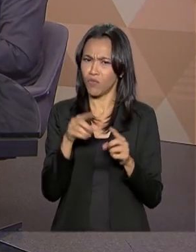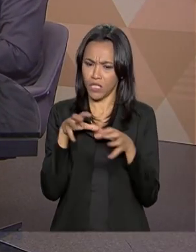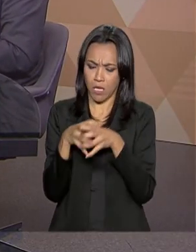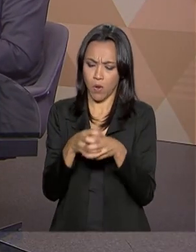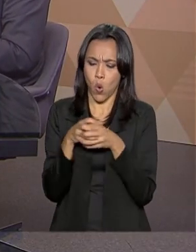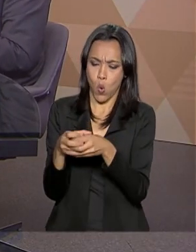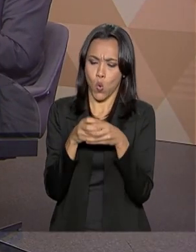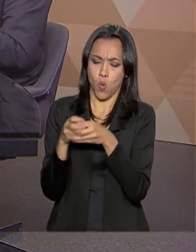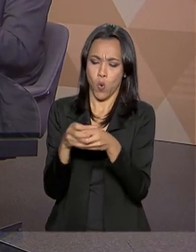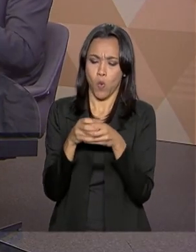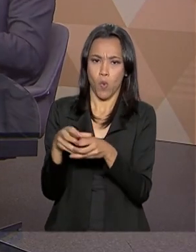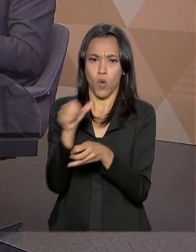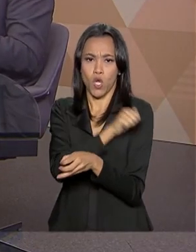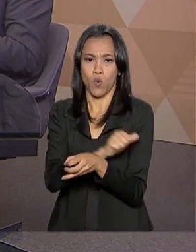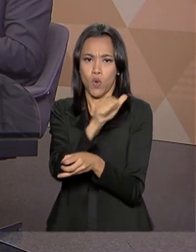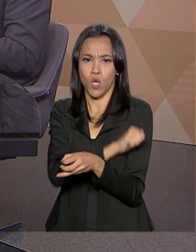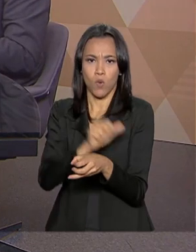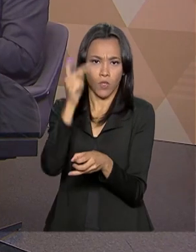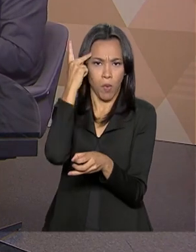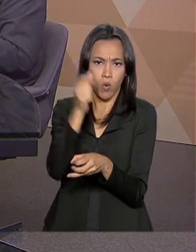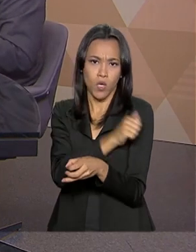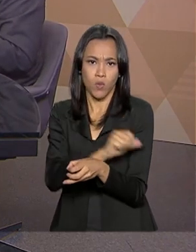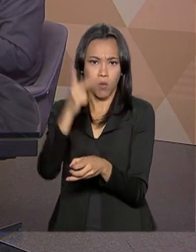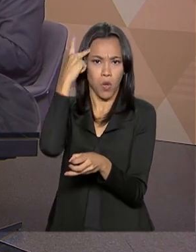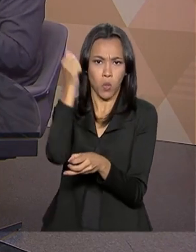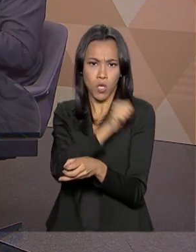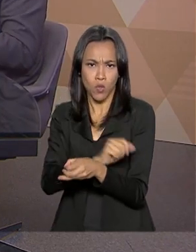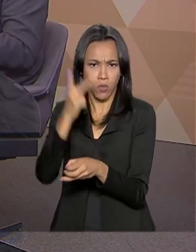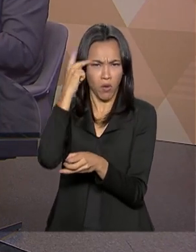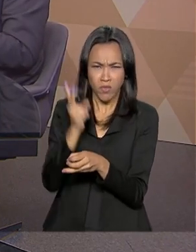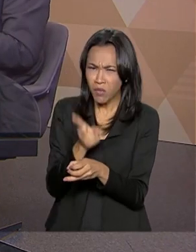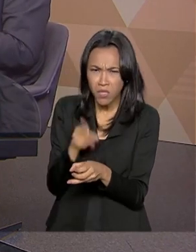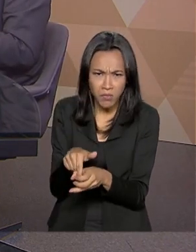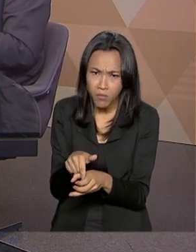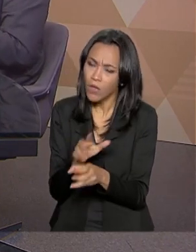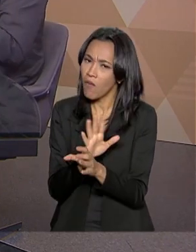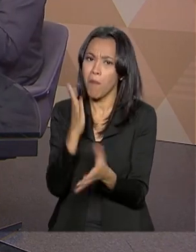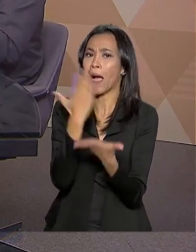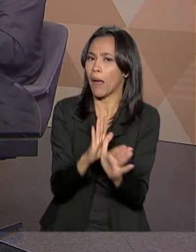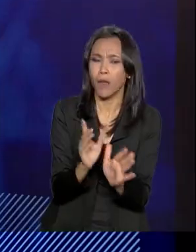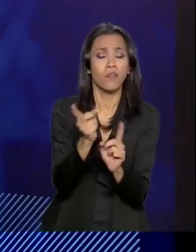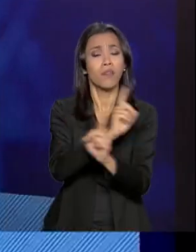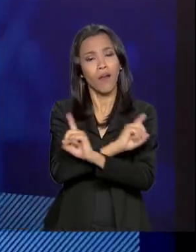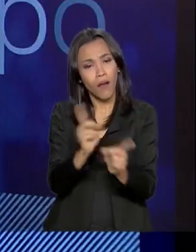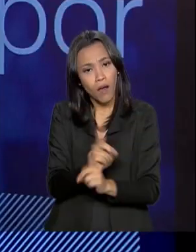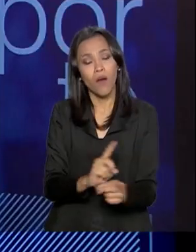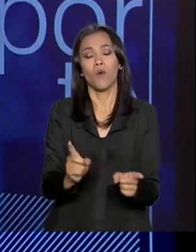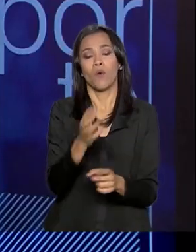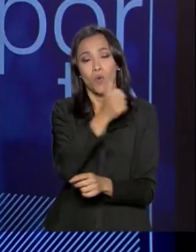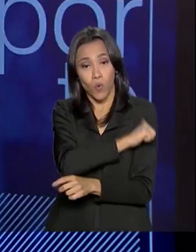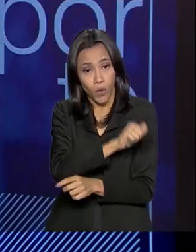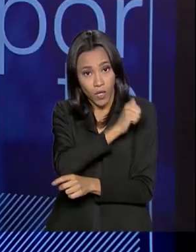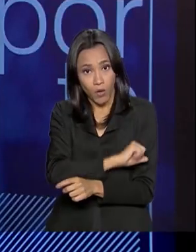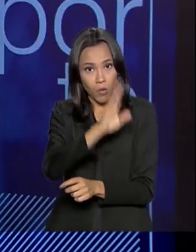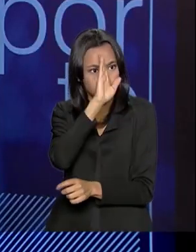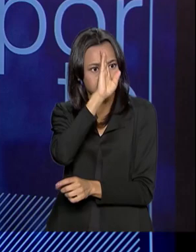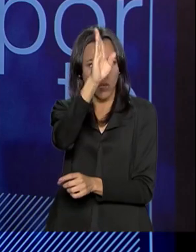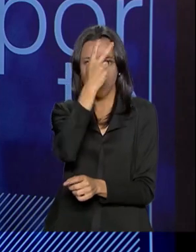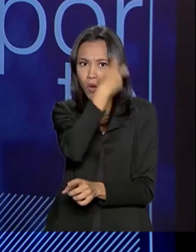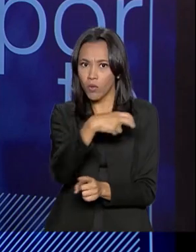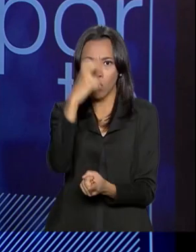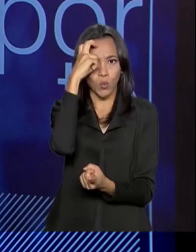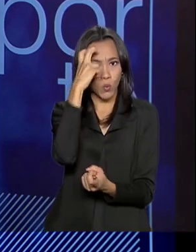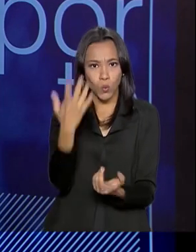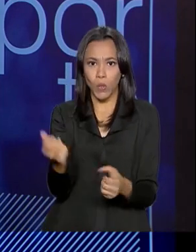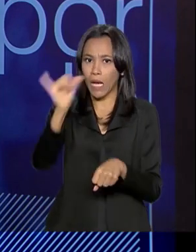excessiva em Rio de São Paulo. Nós não queremos acabar com a atividade cultural no Rio de São Paulo, pelo contrário. O Rio é a capital cultural do Brasil, São Paulo, pela pujança,